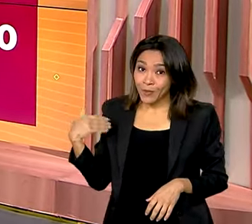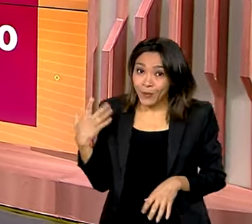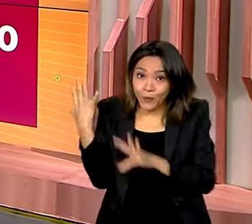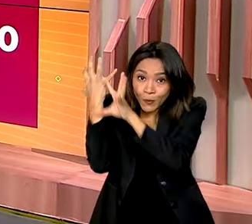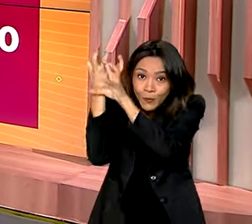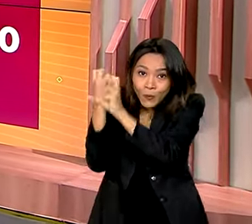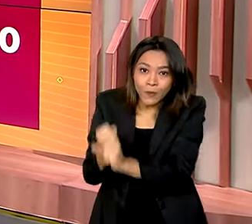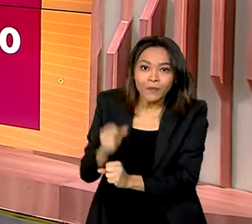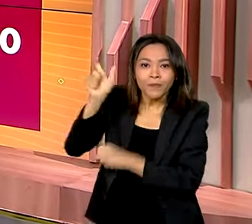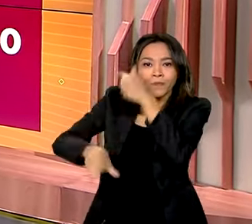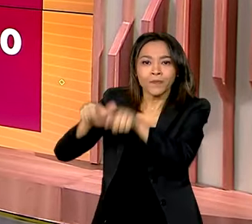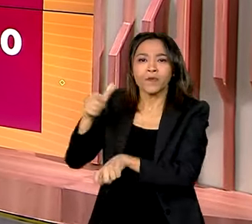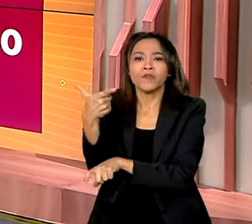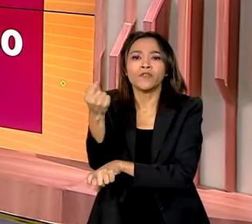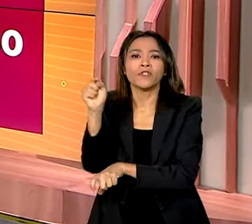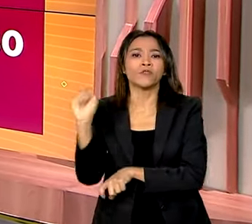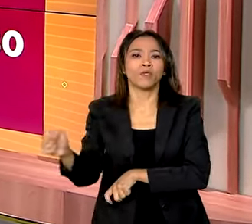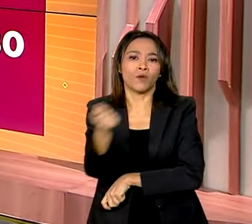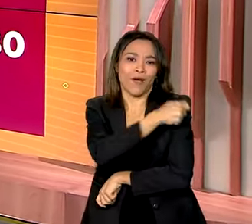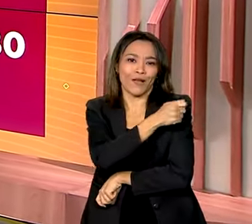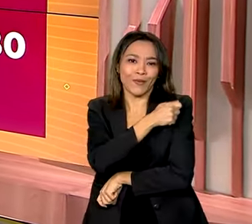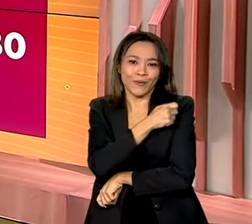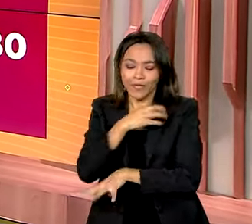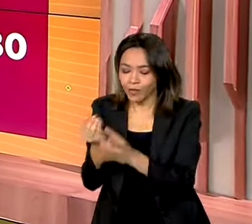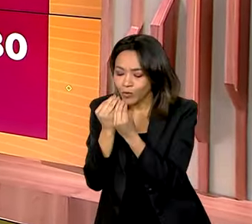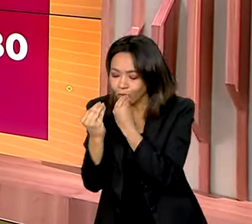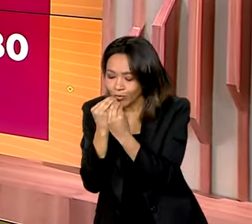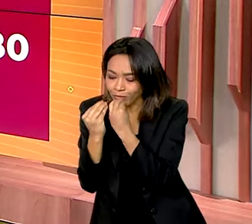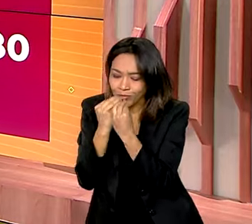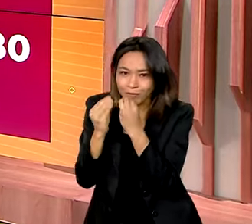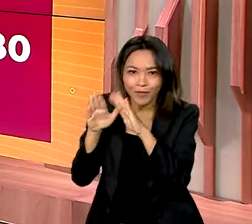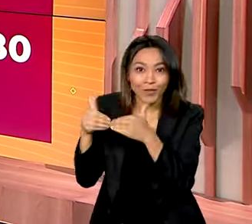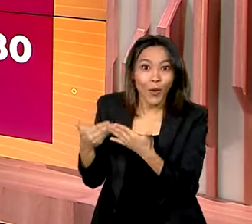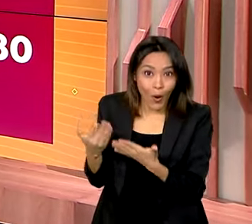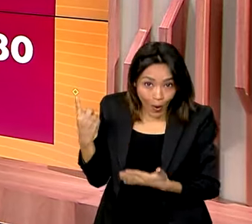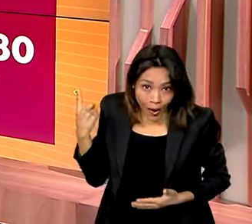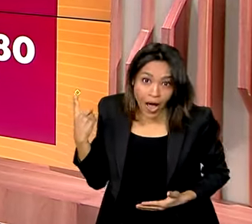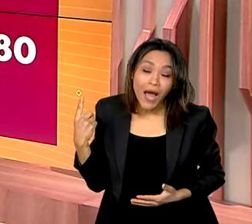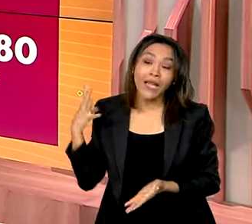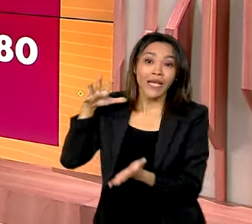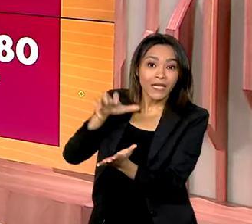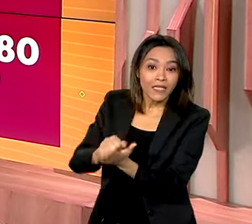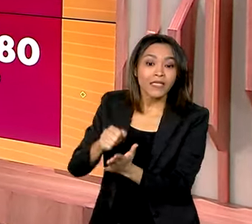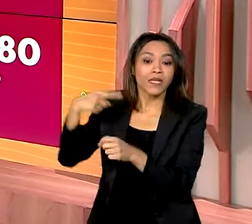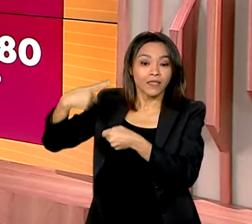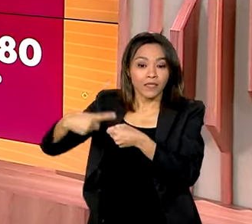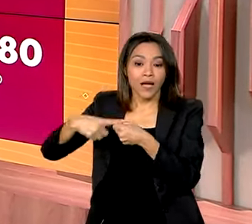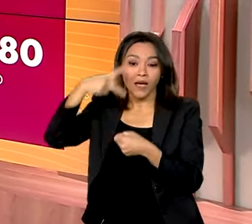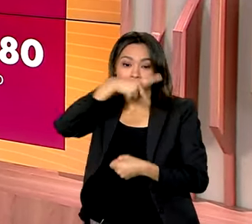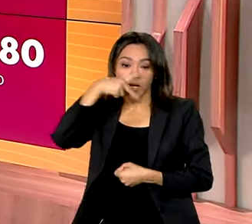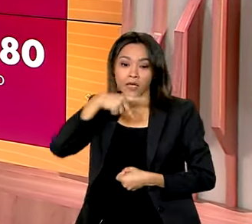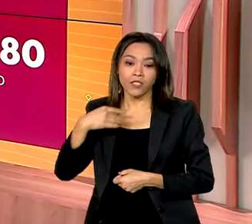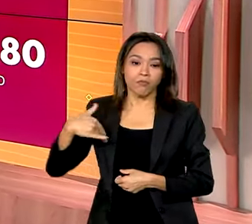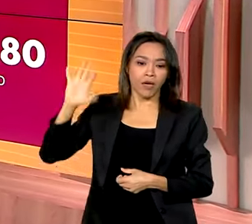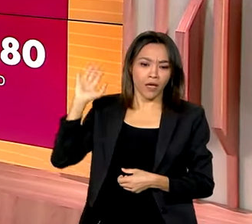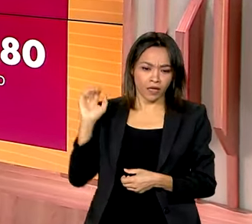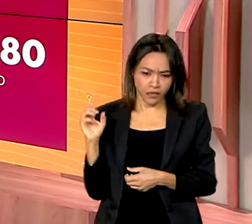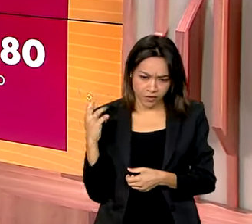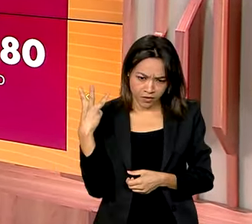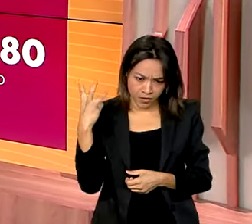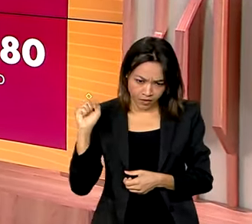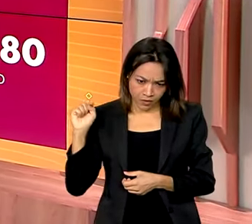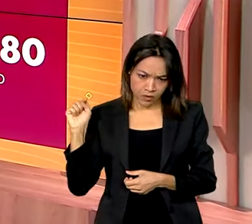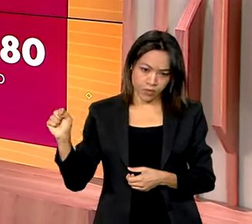alunos atendidos pela alimentação escolar. E Palhoça registra 6.300 famílias atendidas